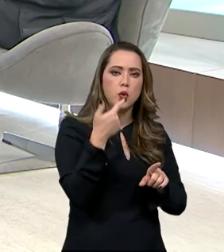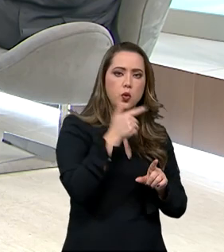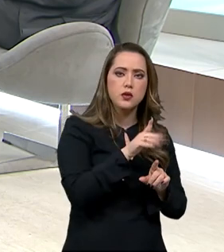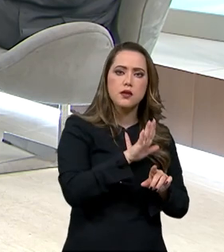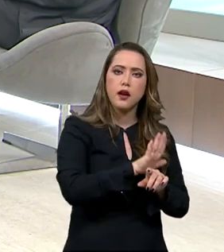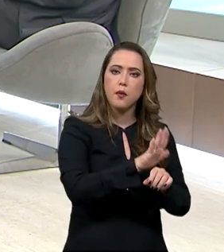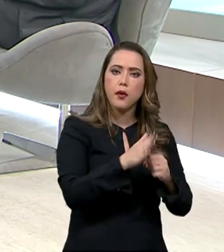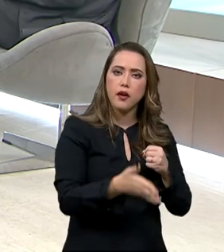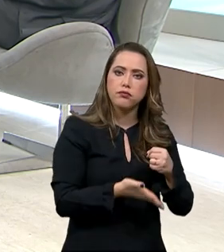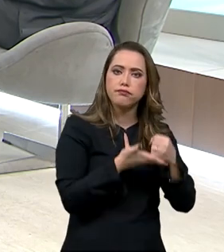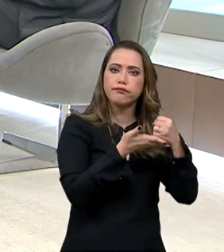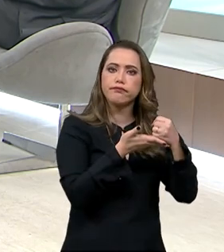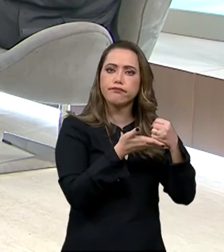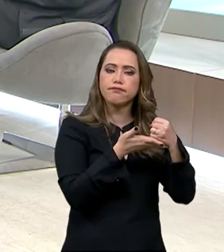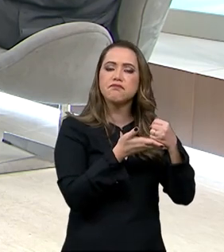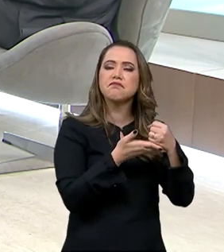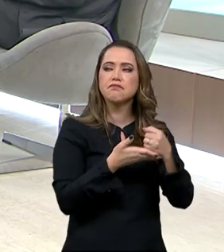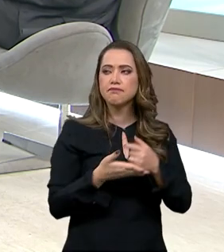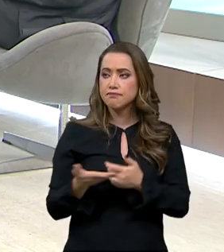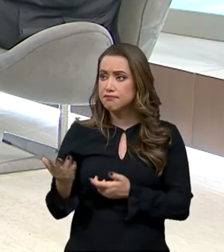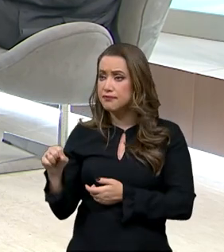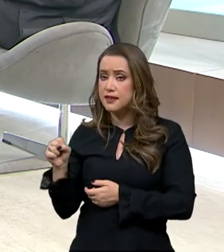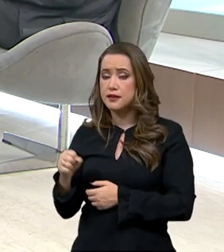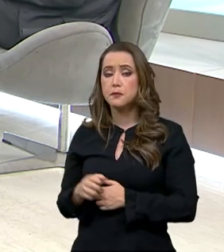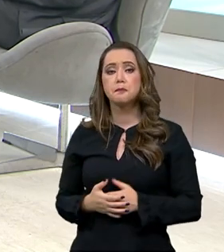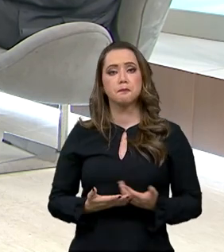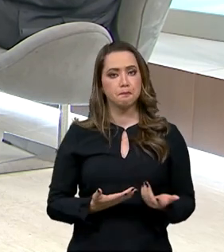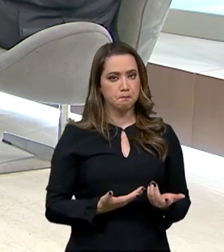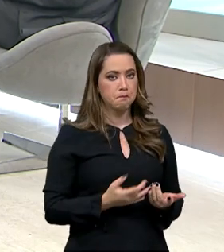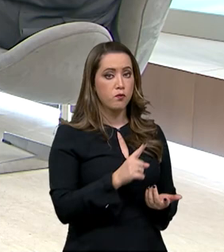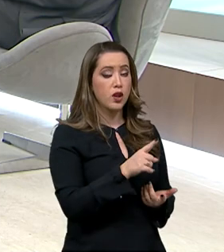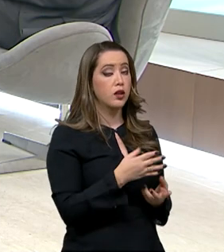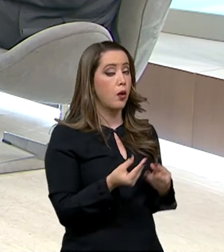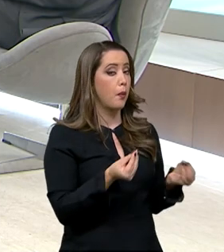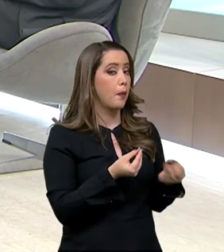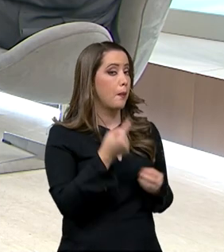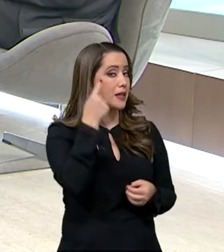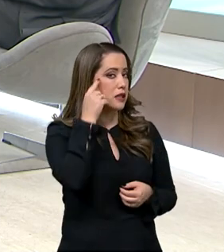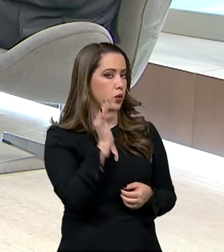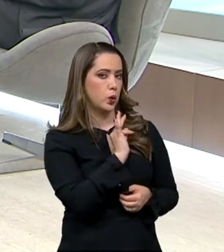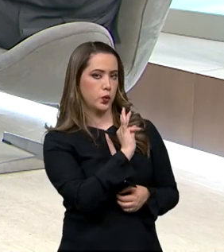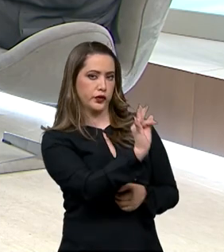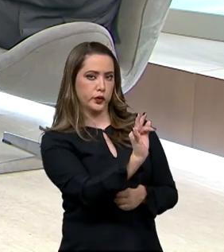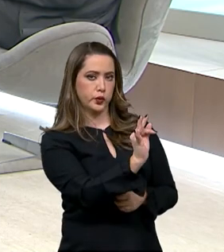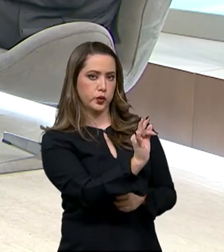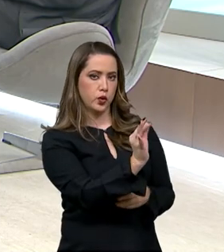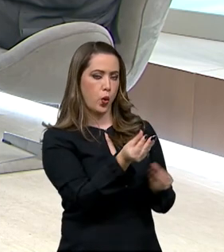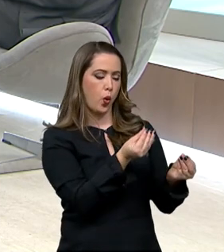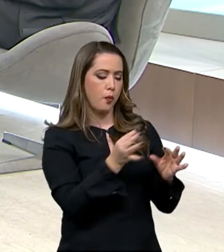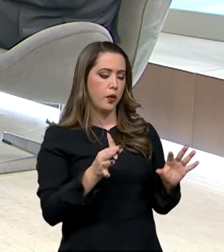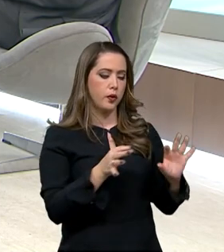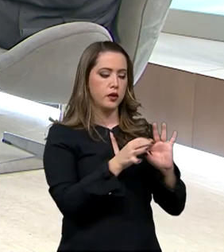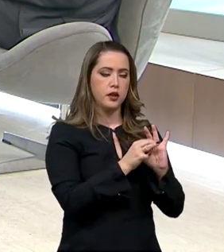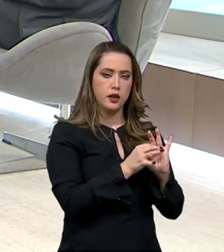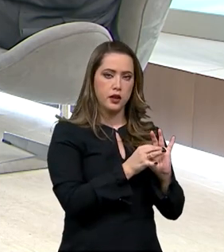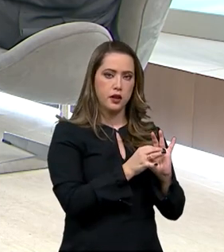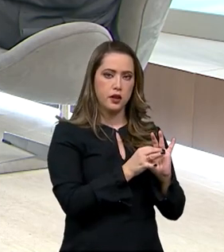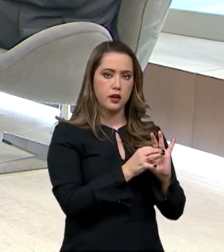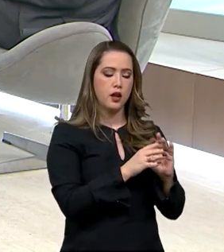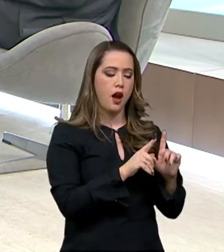tecnologia, pensando agora no futuro, né, que também alie a produção com a